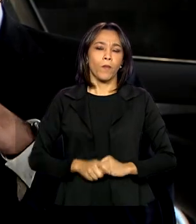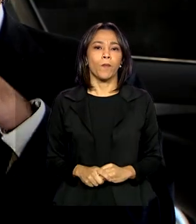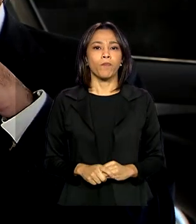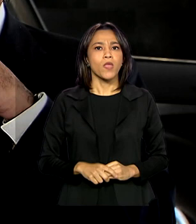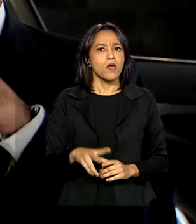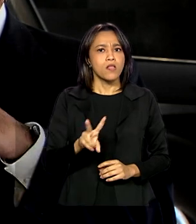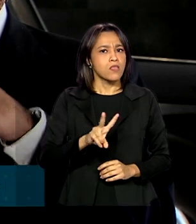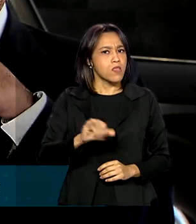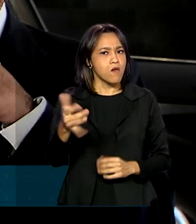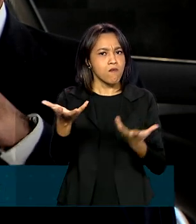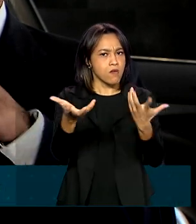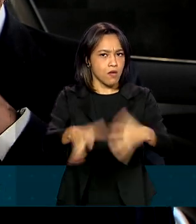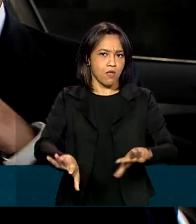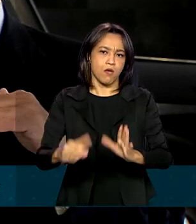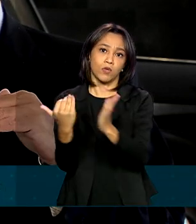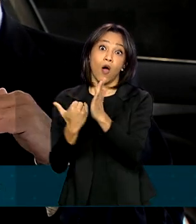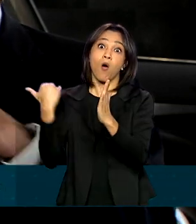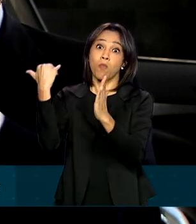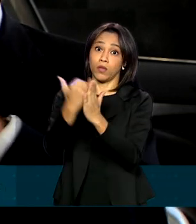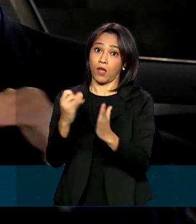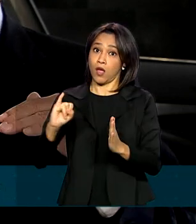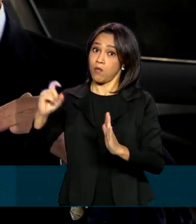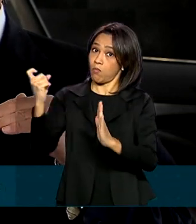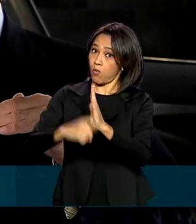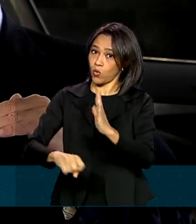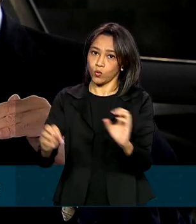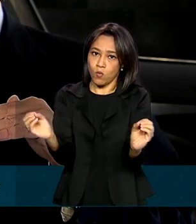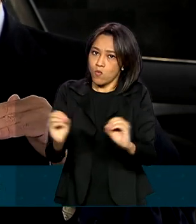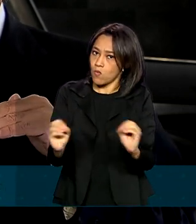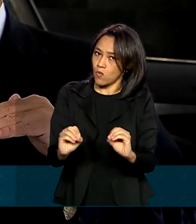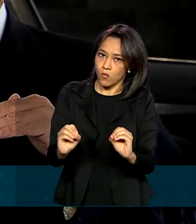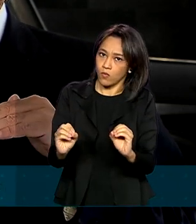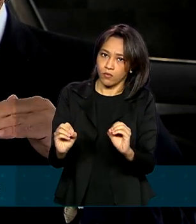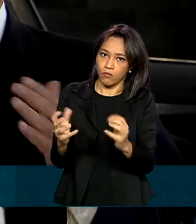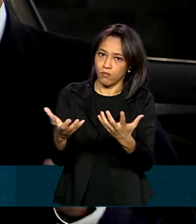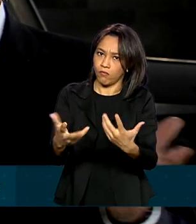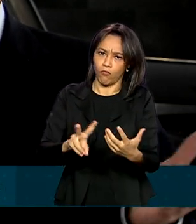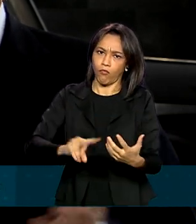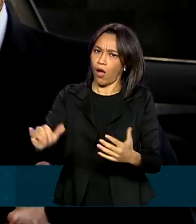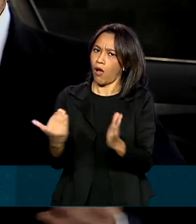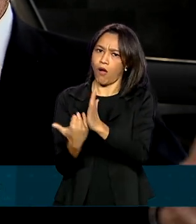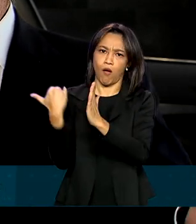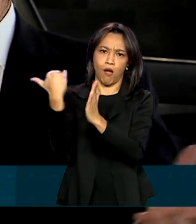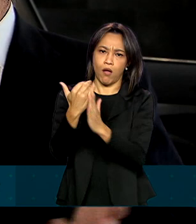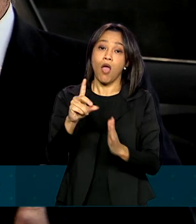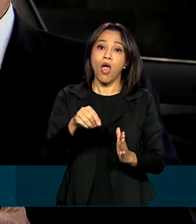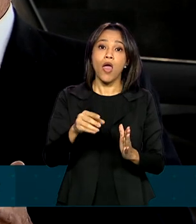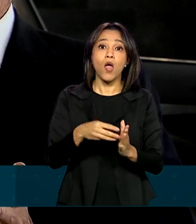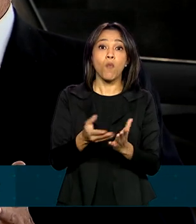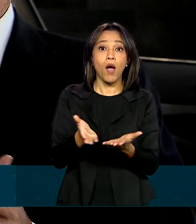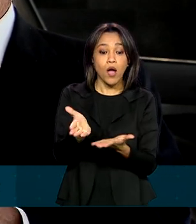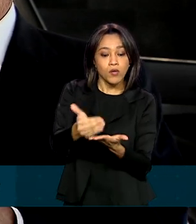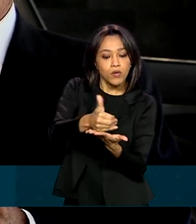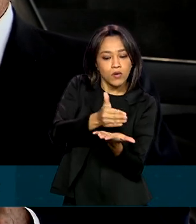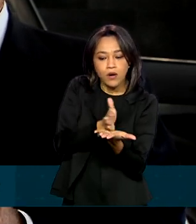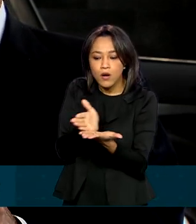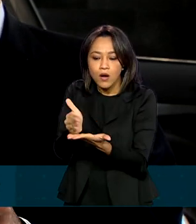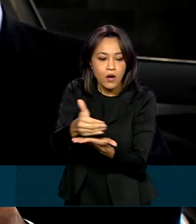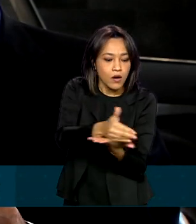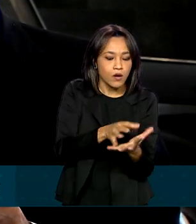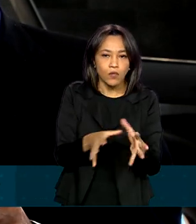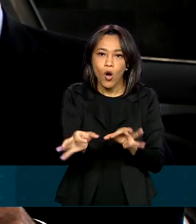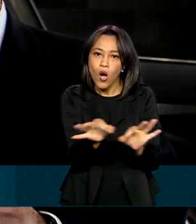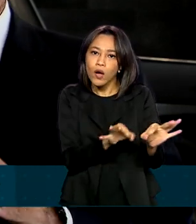Não queremos aumentar os impostos, não vão aumentar os impostos. É uma redistribuição de carga. Então,